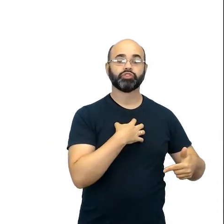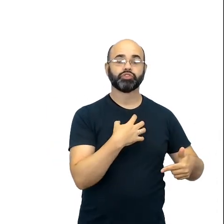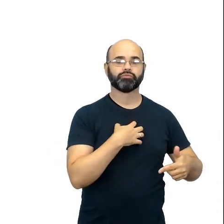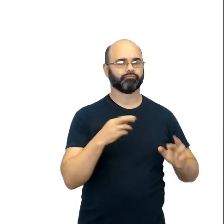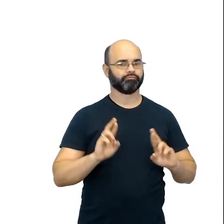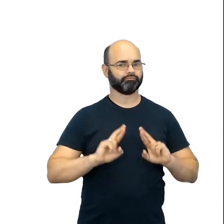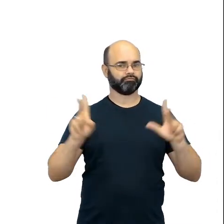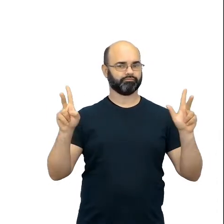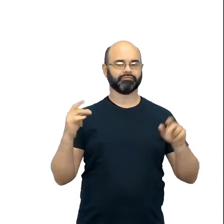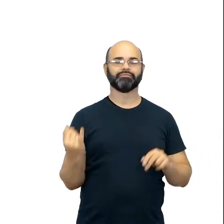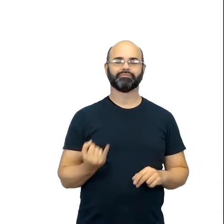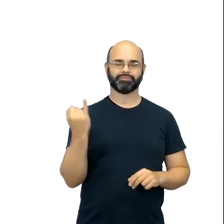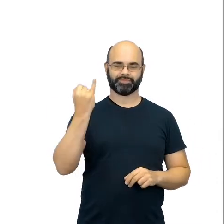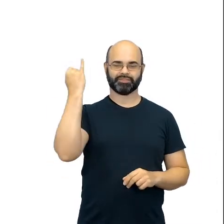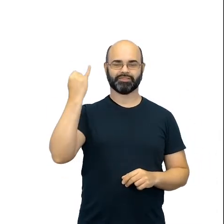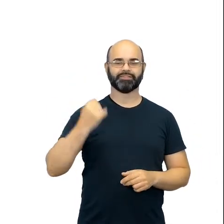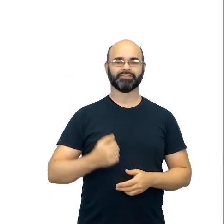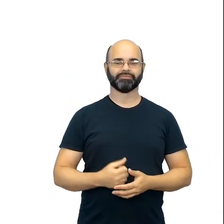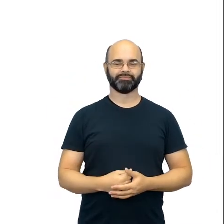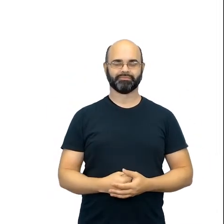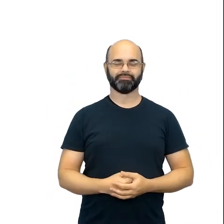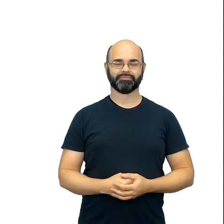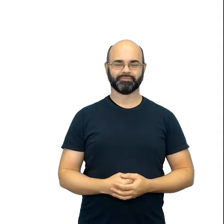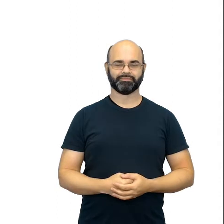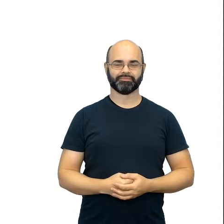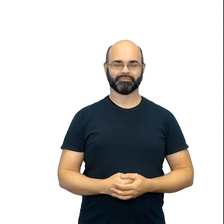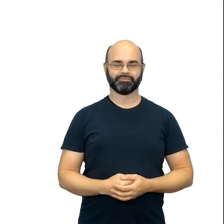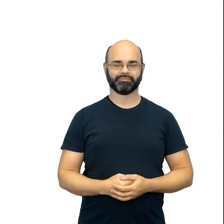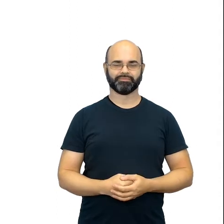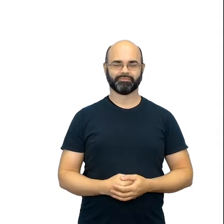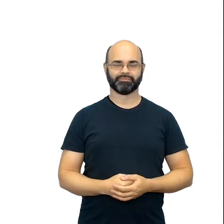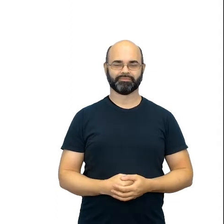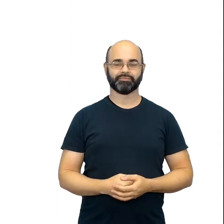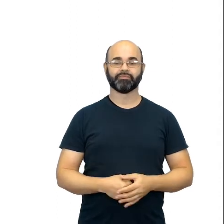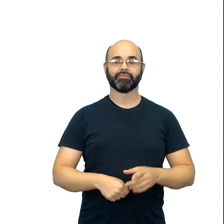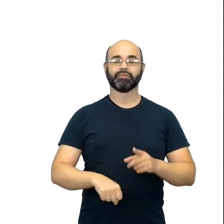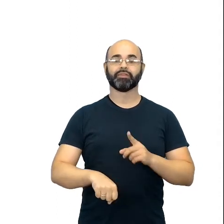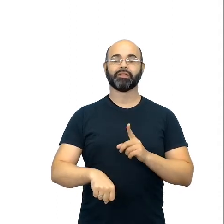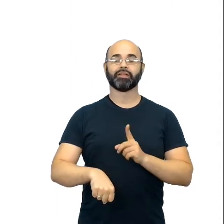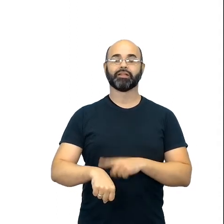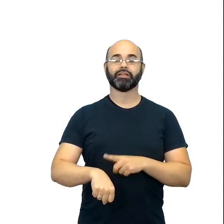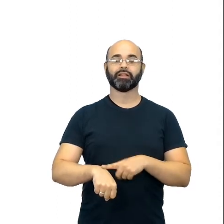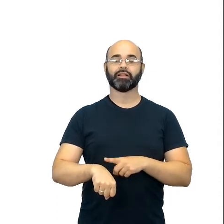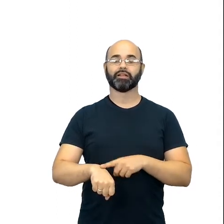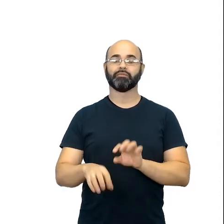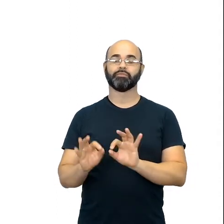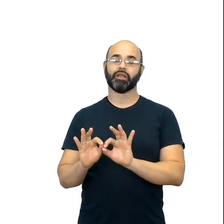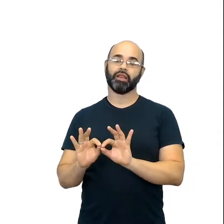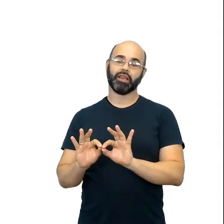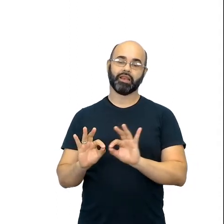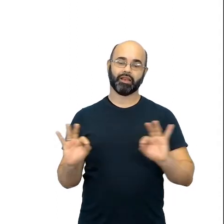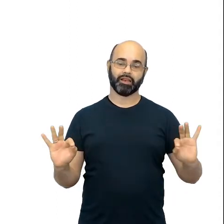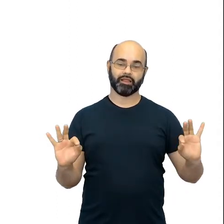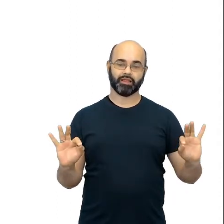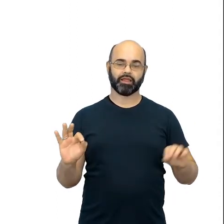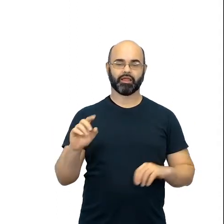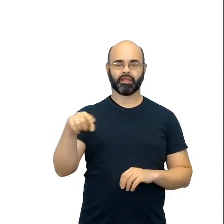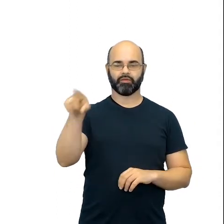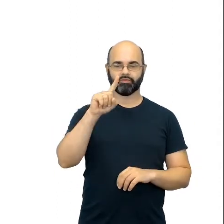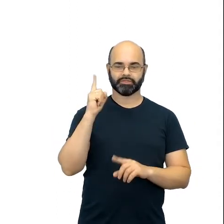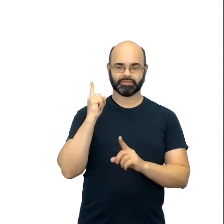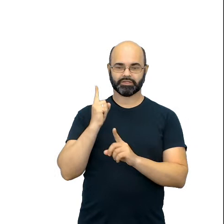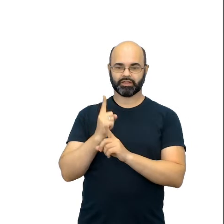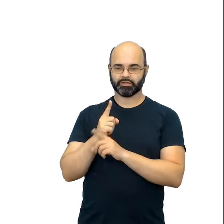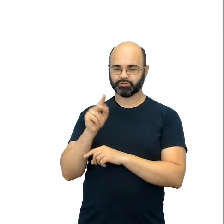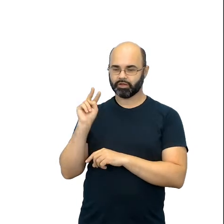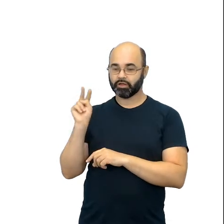importante. Indo para a linha do tempo, só para vocês se localizarem, a gente tem trazido sempre